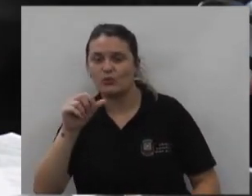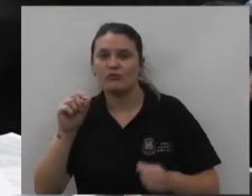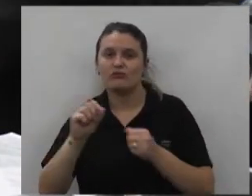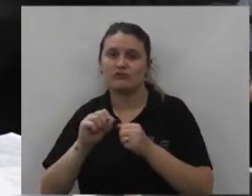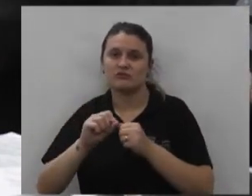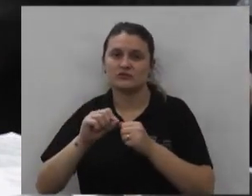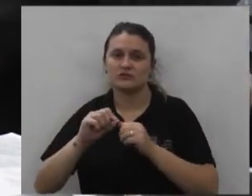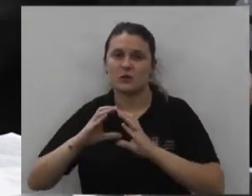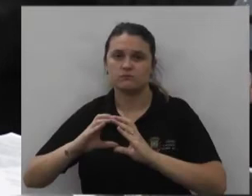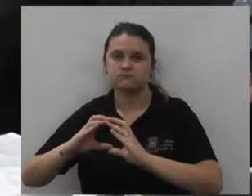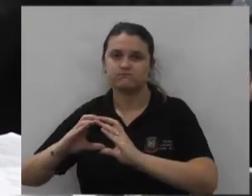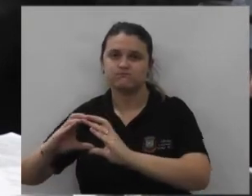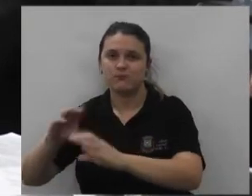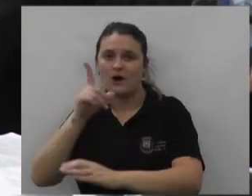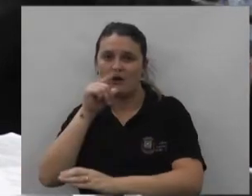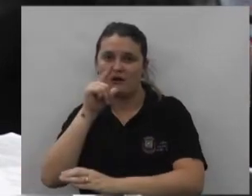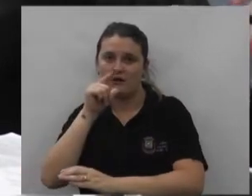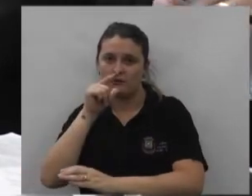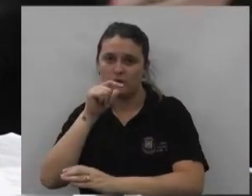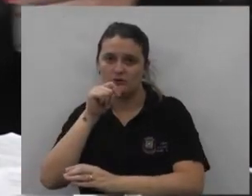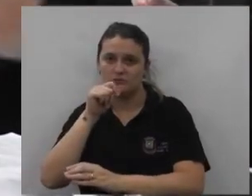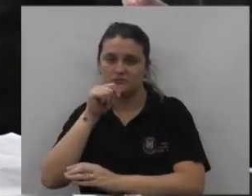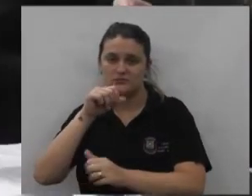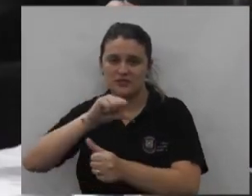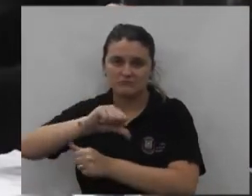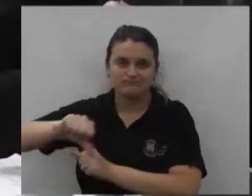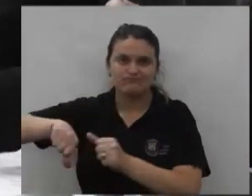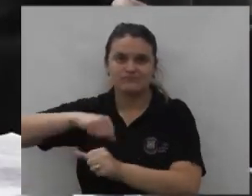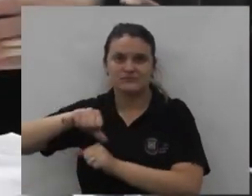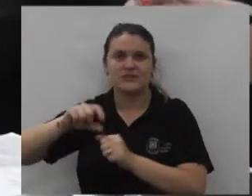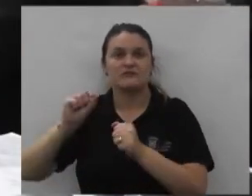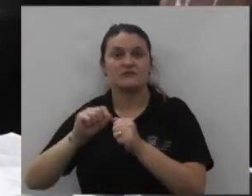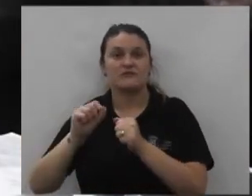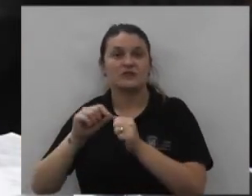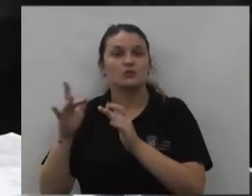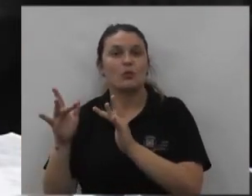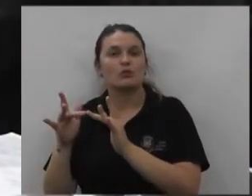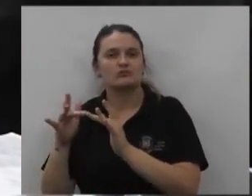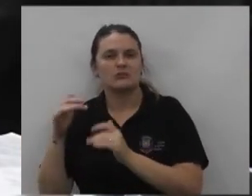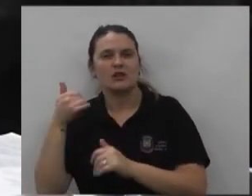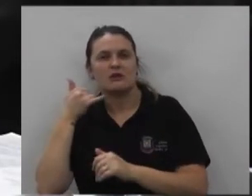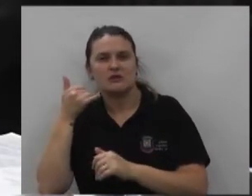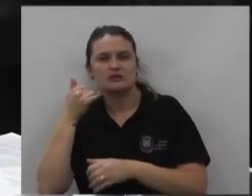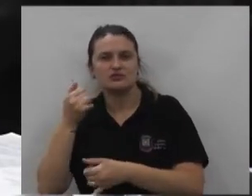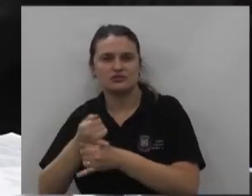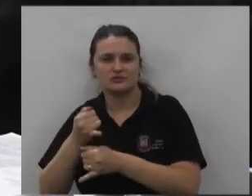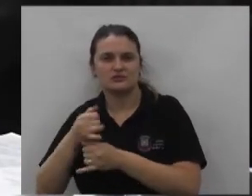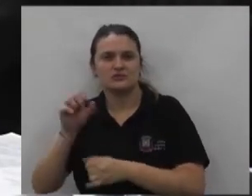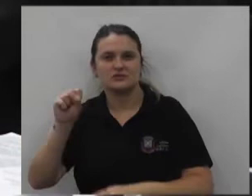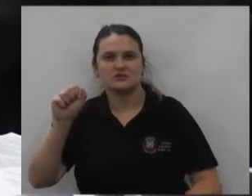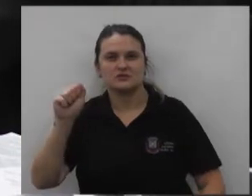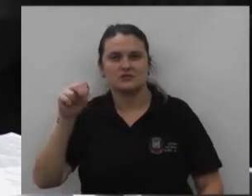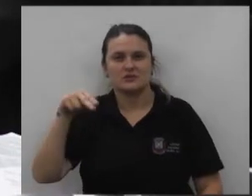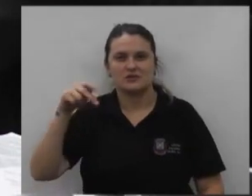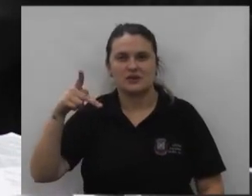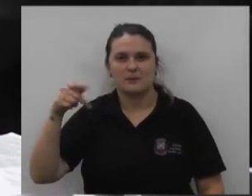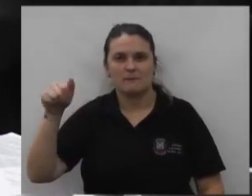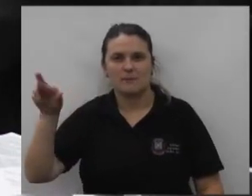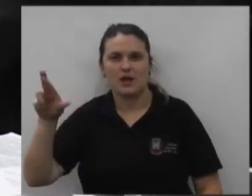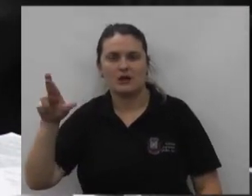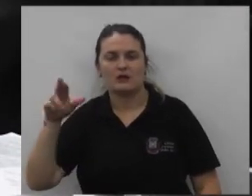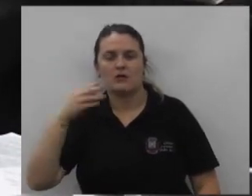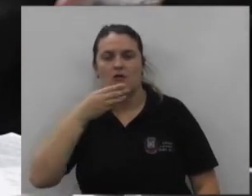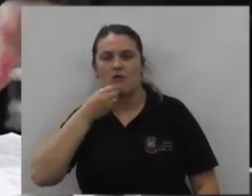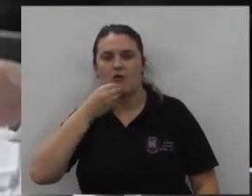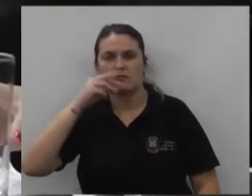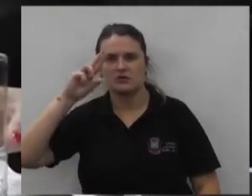a tubulação da rede de água foi feito um contato na época com a diretoria da Sanepar com o Bolívar